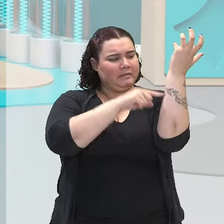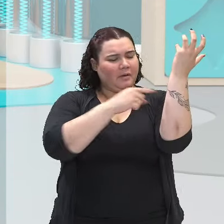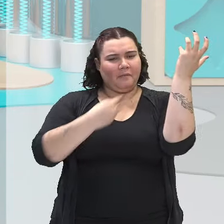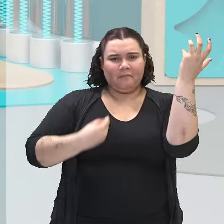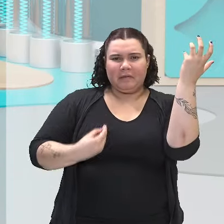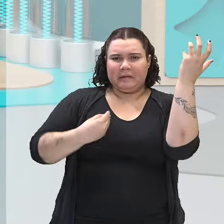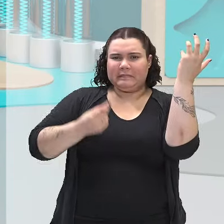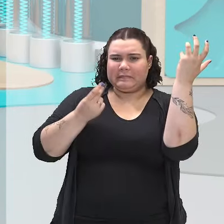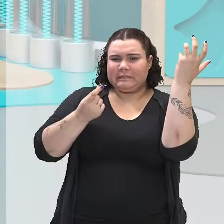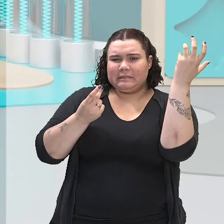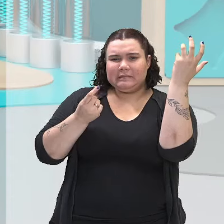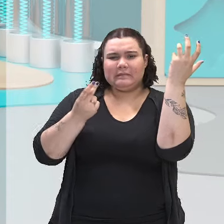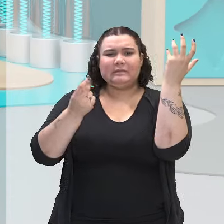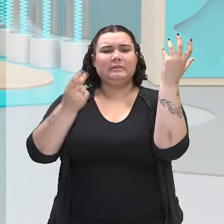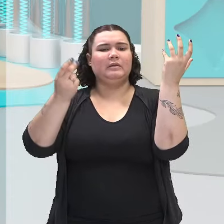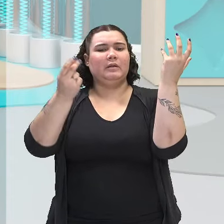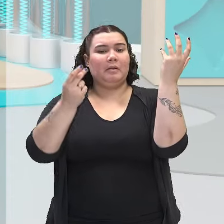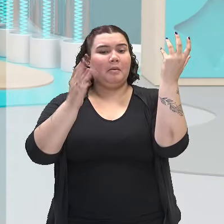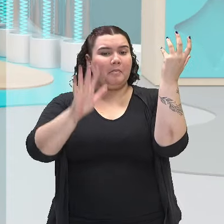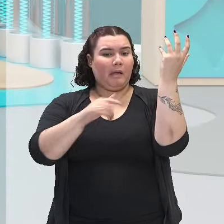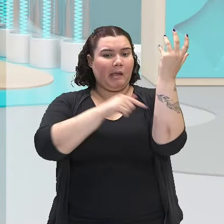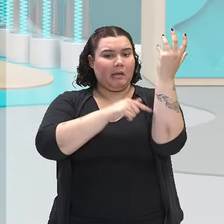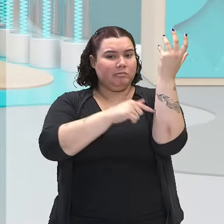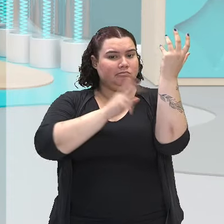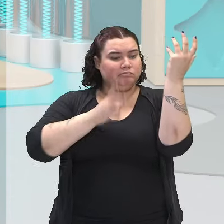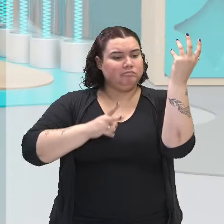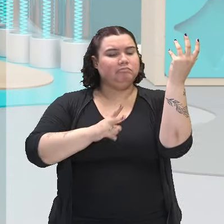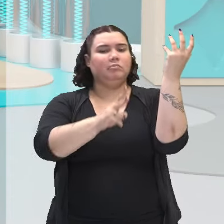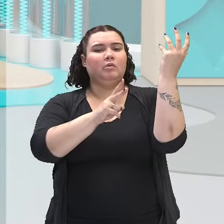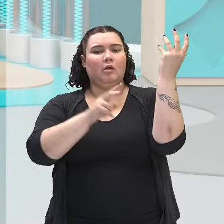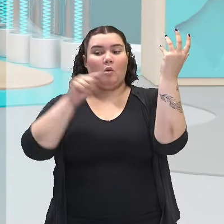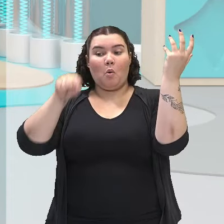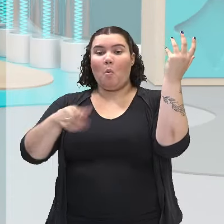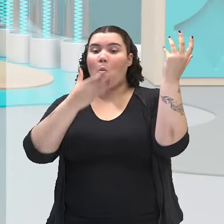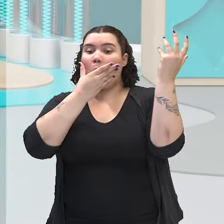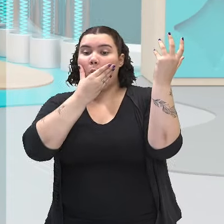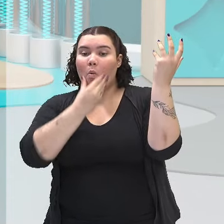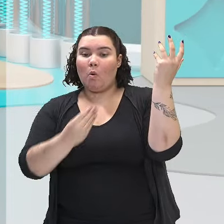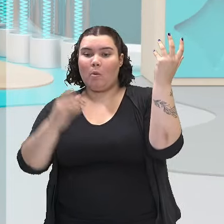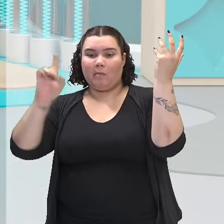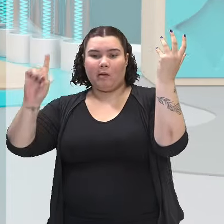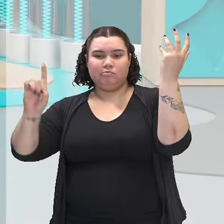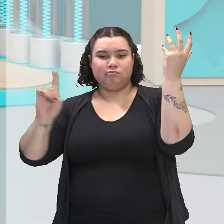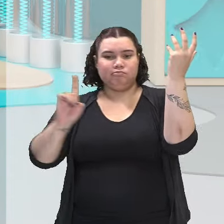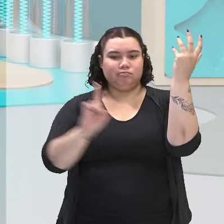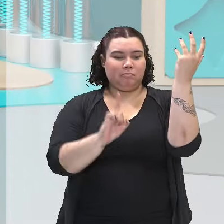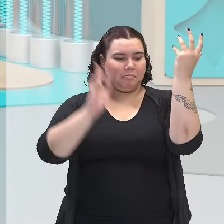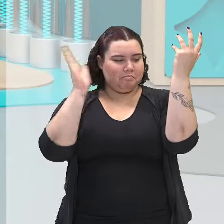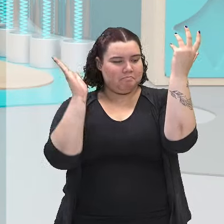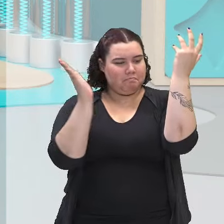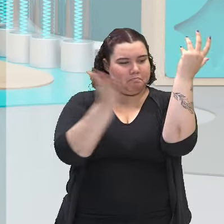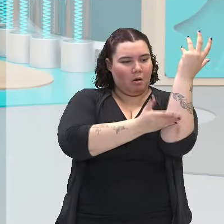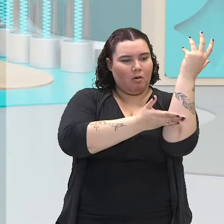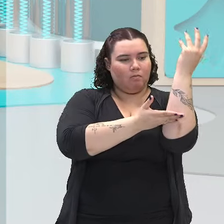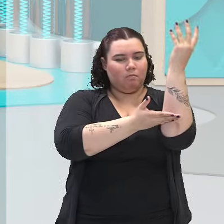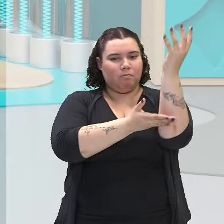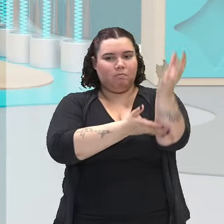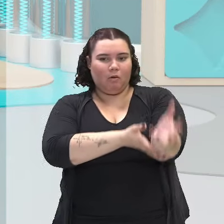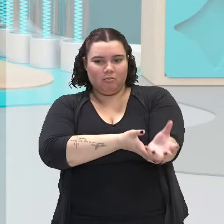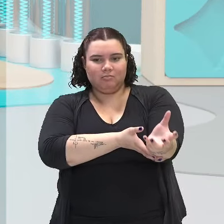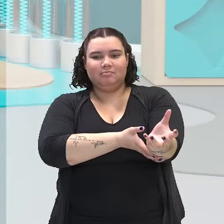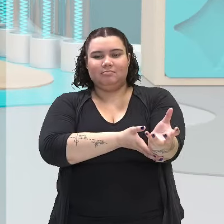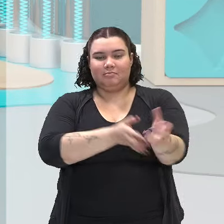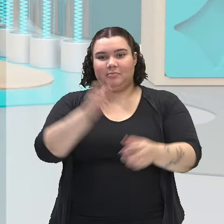mas em toda a minha existência, nunca conheci algo tão destrutivo